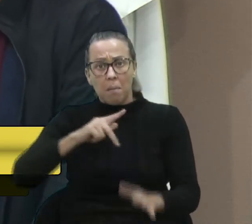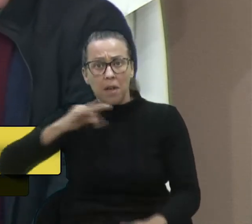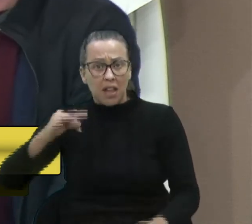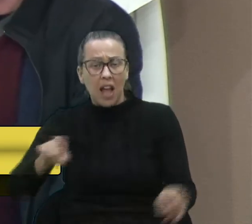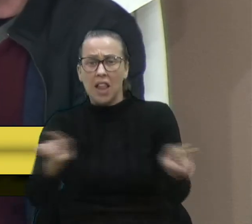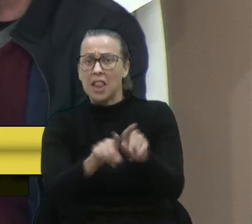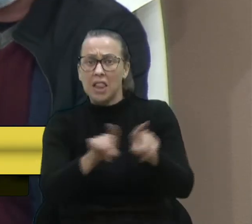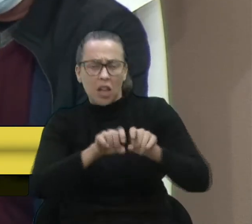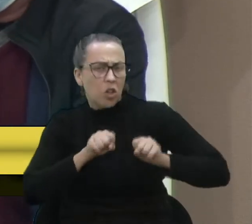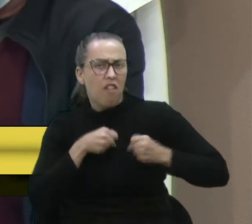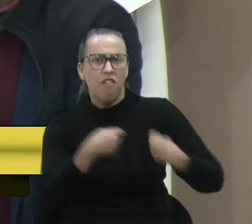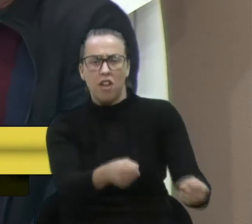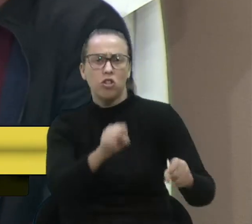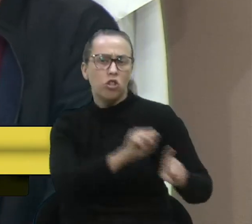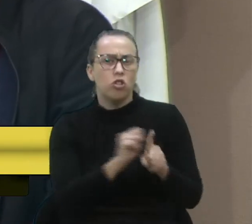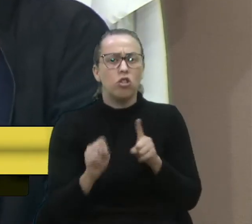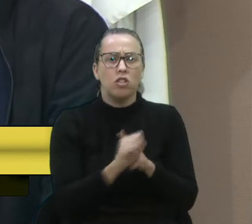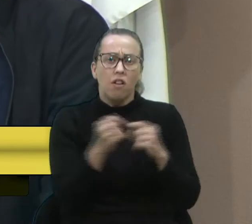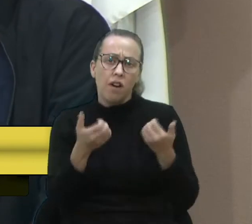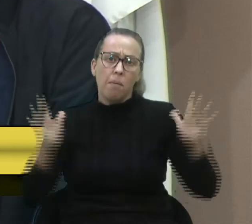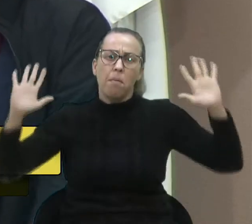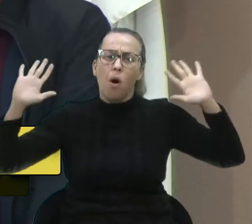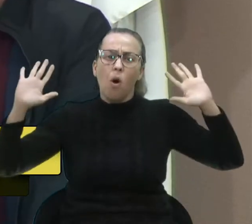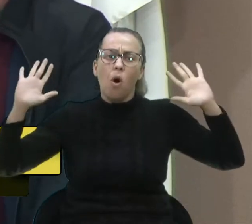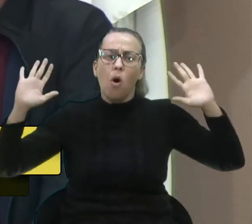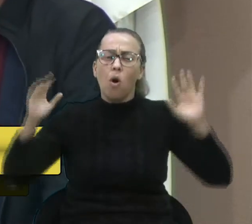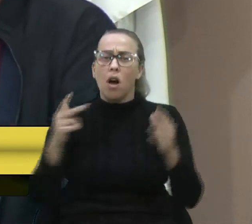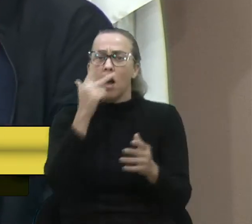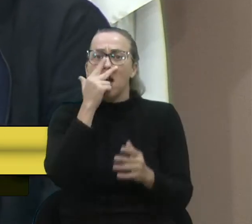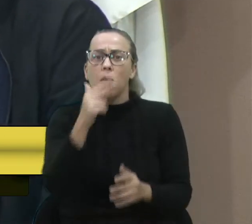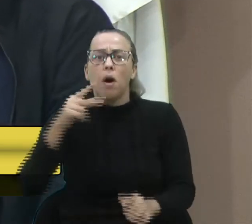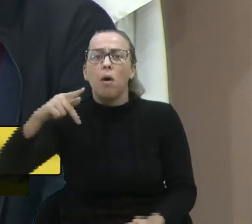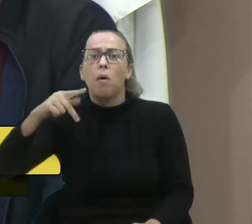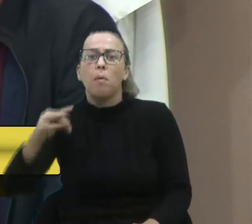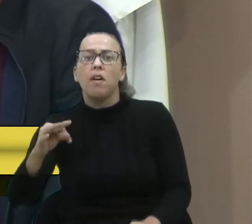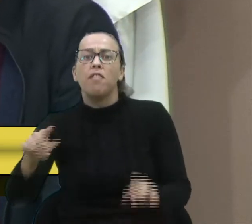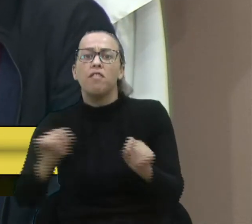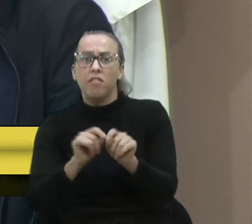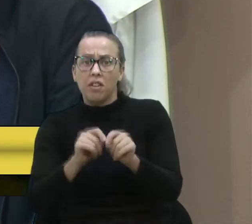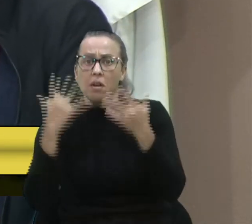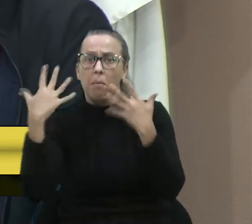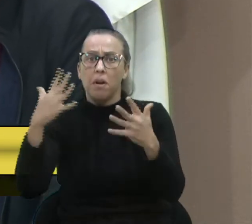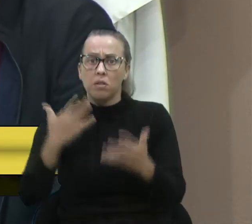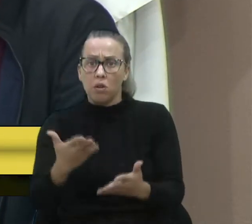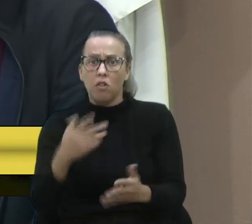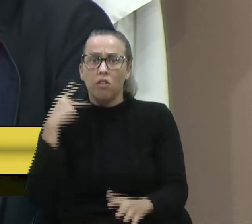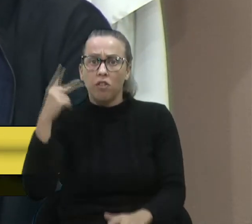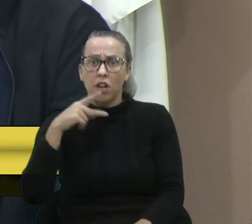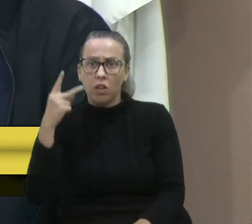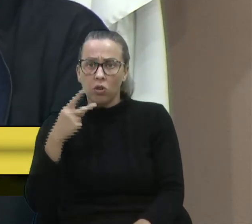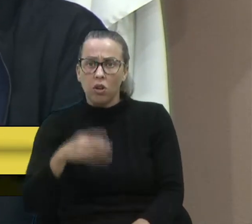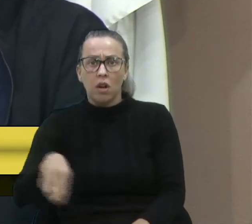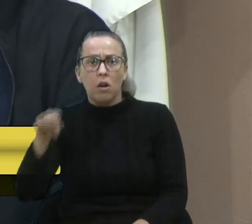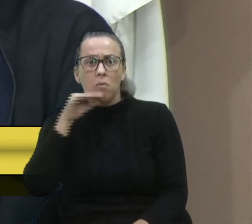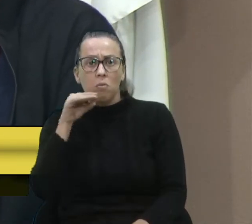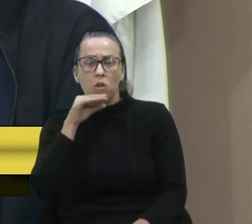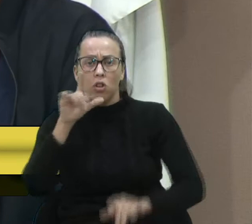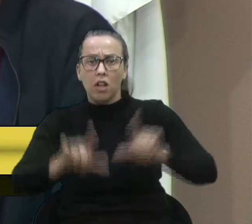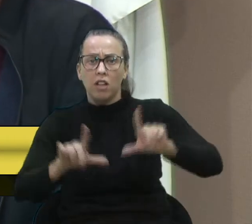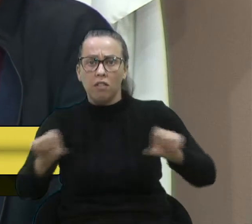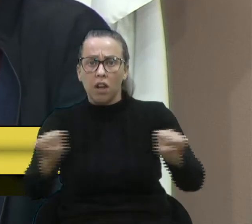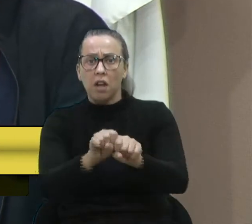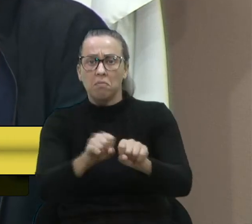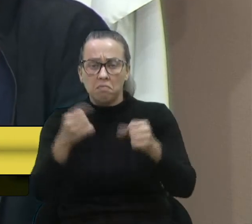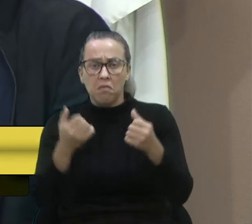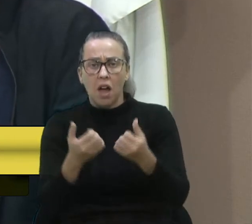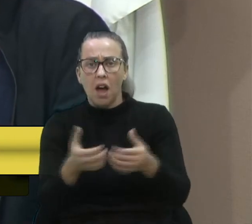tanto defende o social, vai abrir mão. Como a bancada do PP fez. E aqui eu parabenizo de público o vereador Bortola, que abriu mão da TV a cabo, um ato